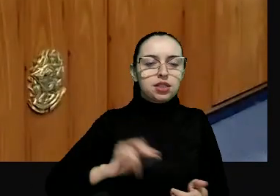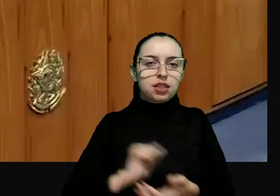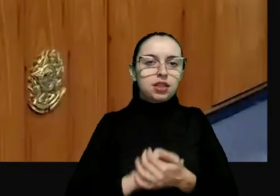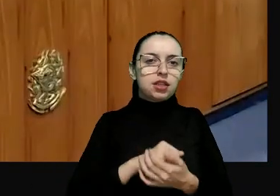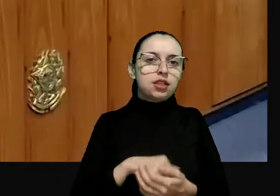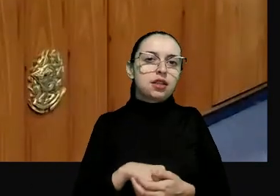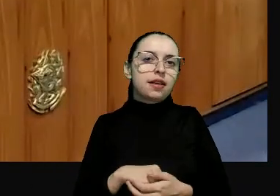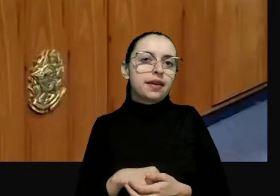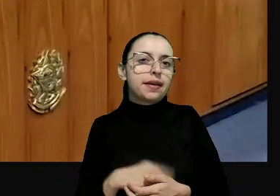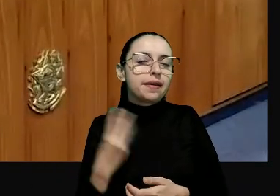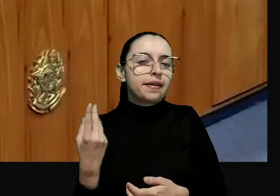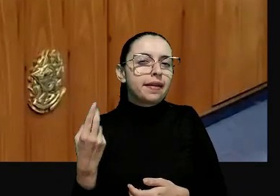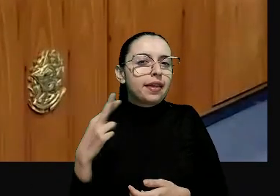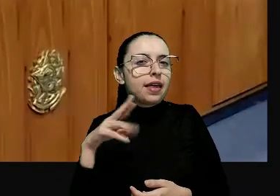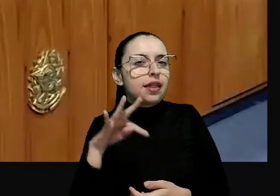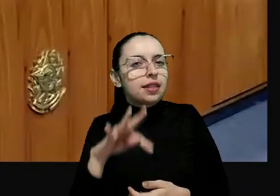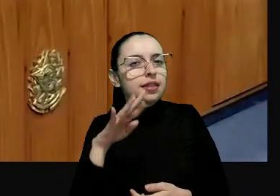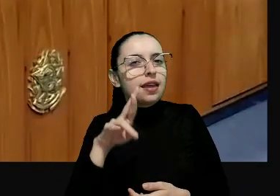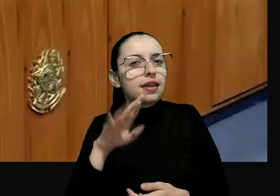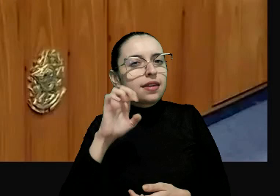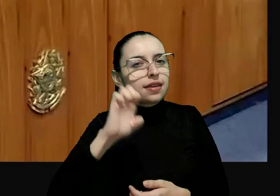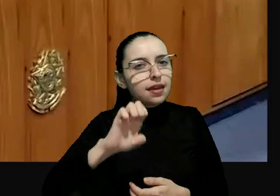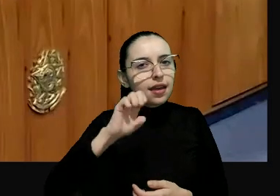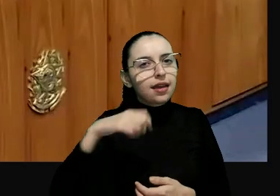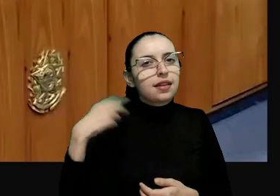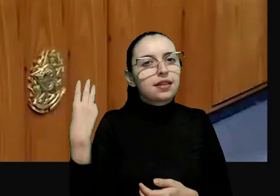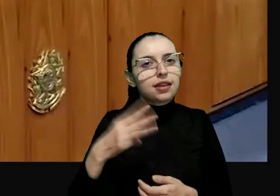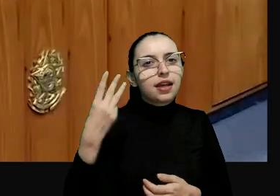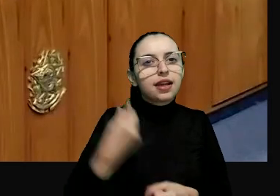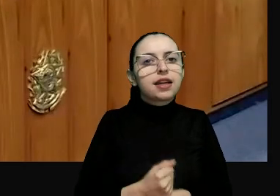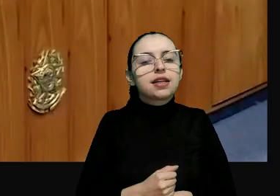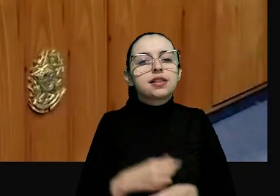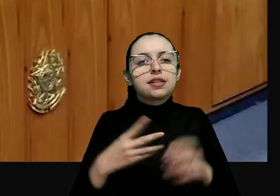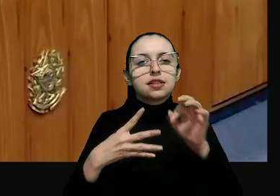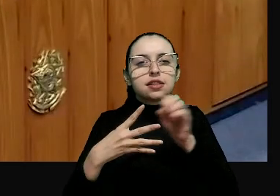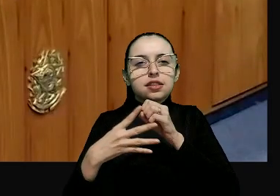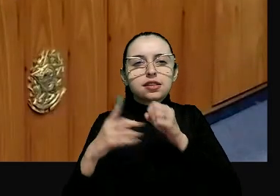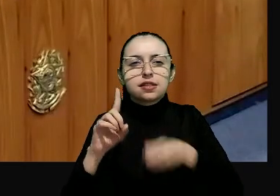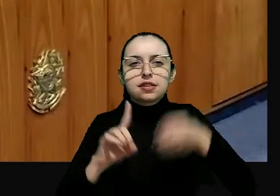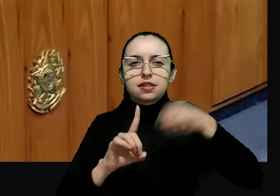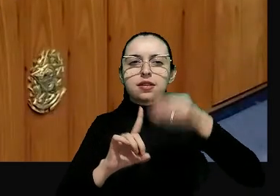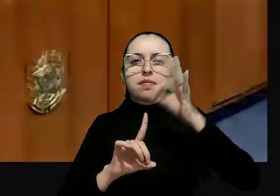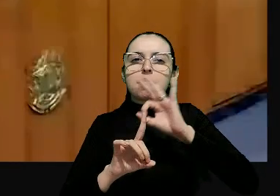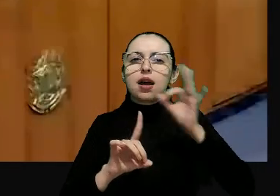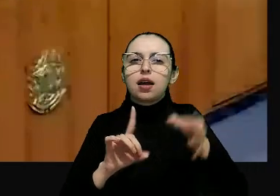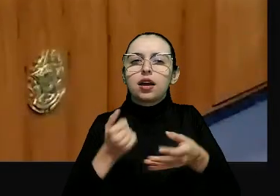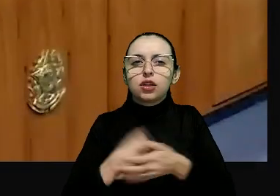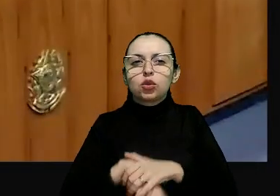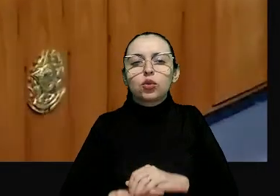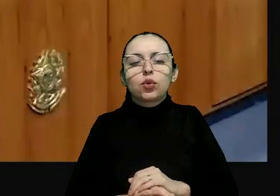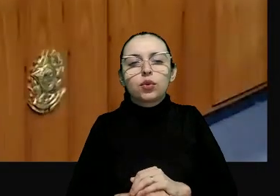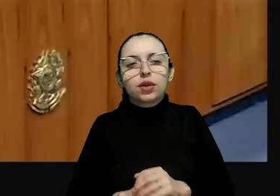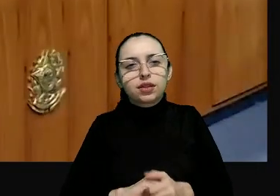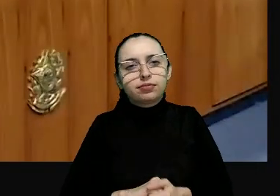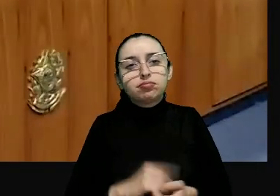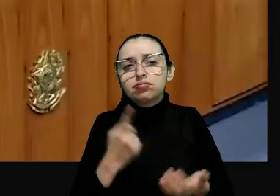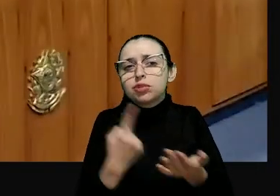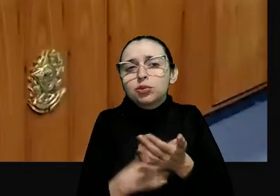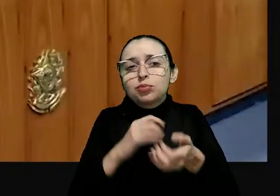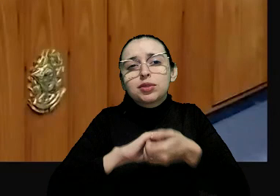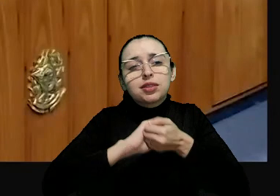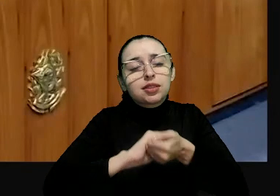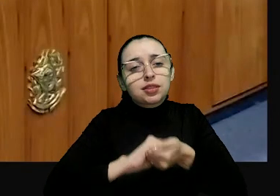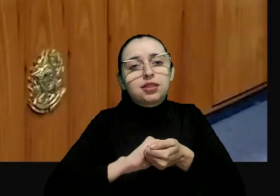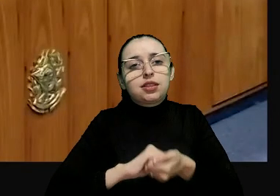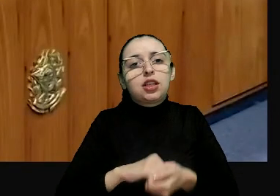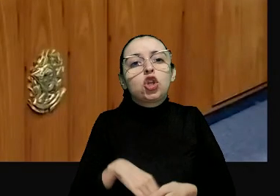do TRF3, embargadora Marisa Santos. É uma honra poder estar aqui. Eu até complementaria este